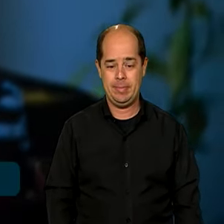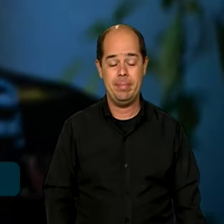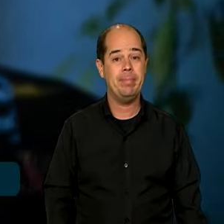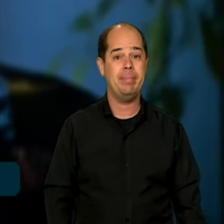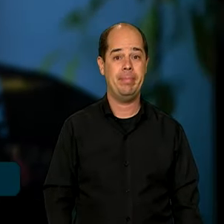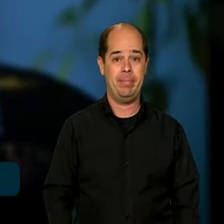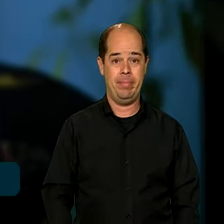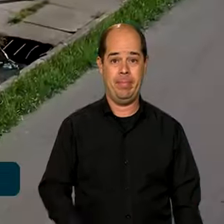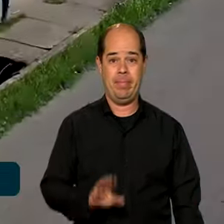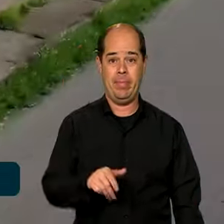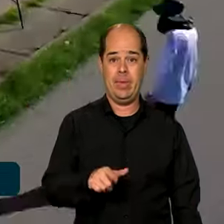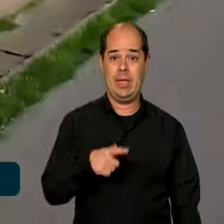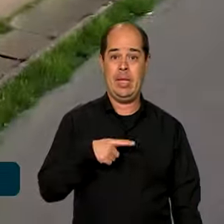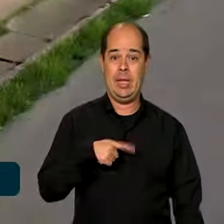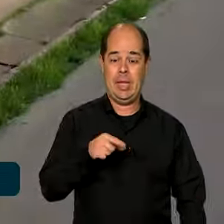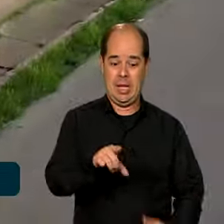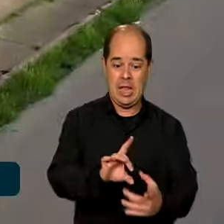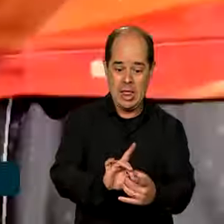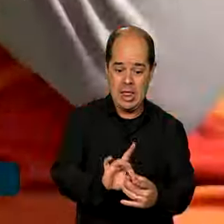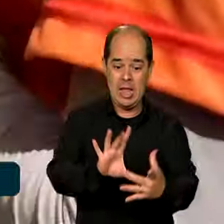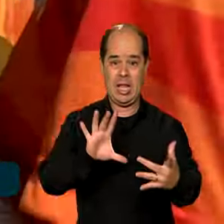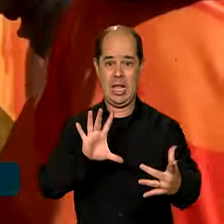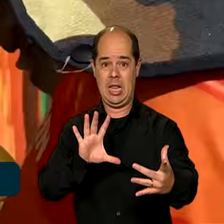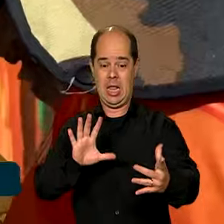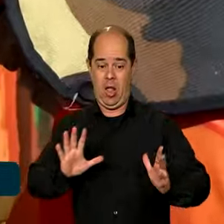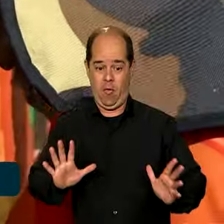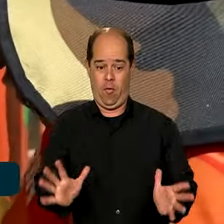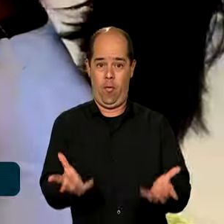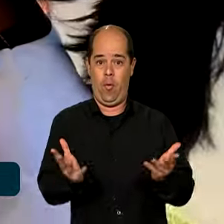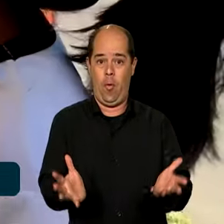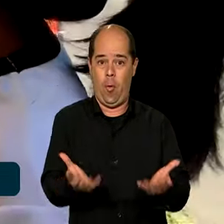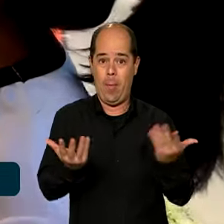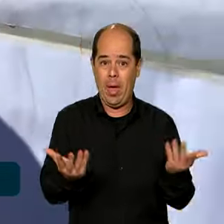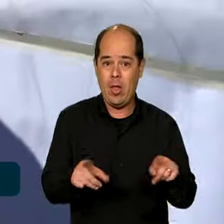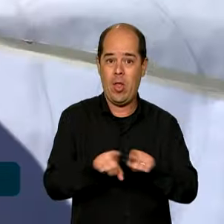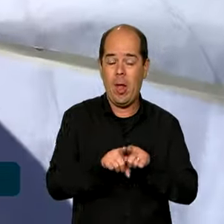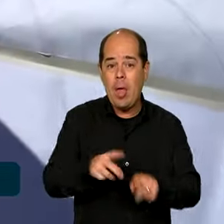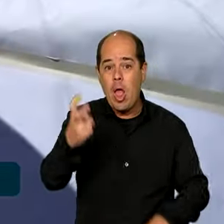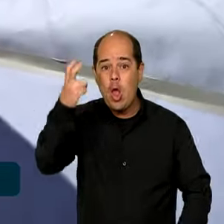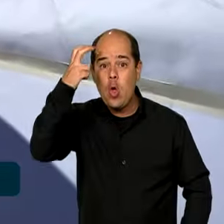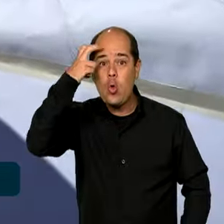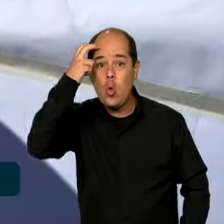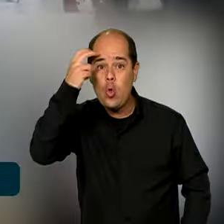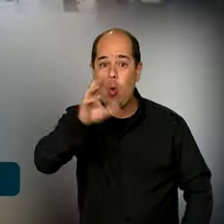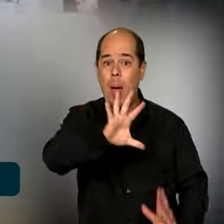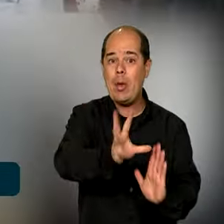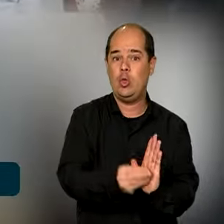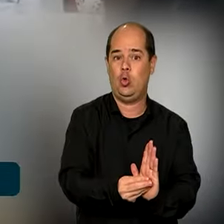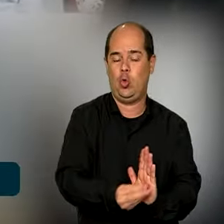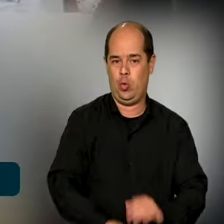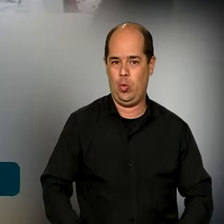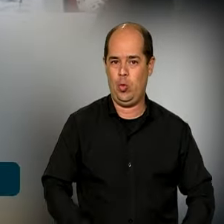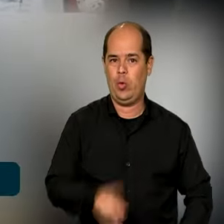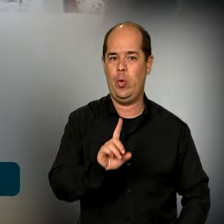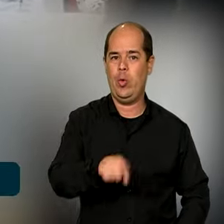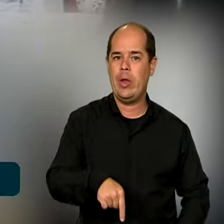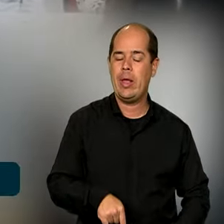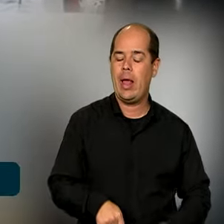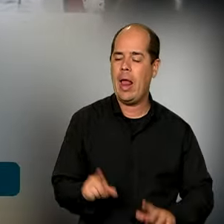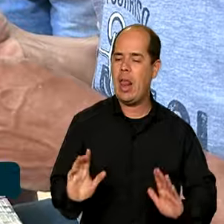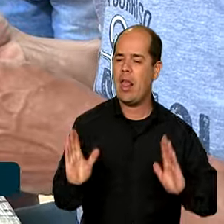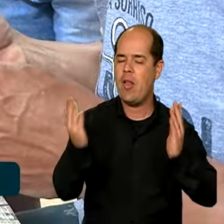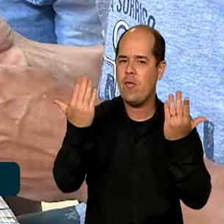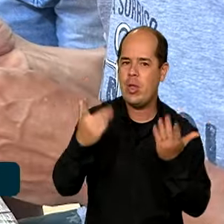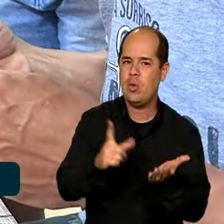descentralizador para o fomento e o fortalecimento da cultura regional amazônica. O evento é fruto de uma parceria do Ministério da